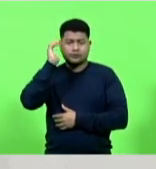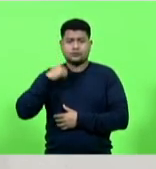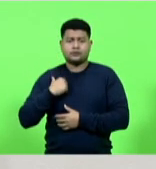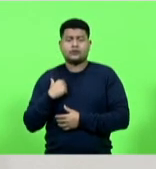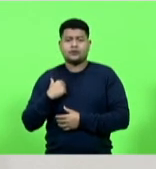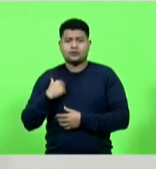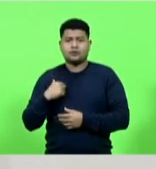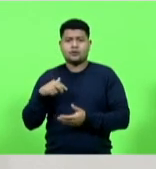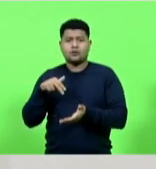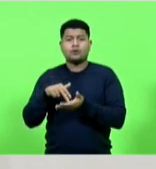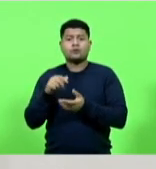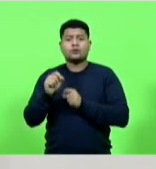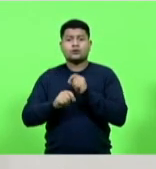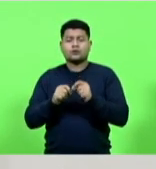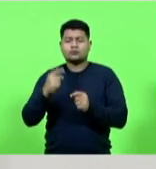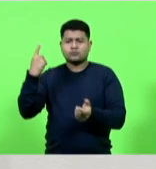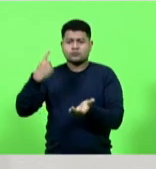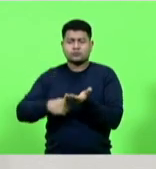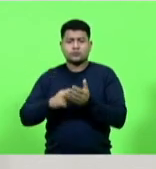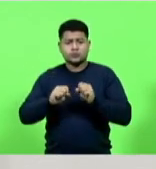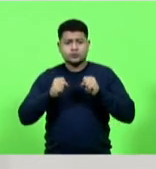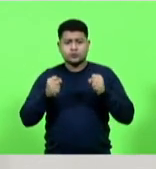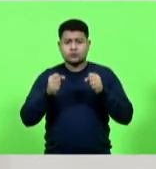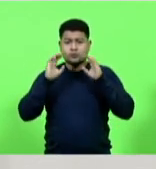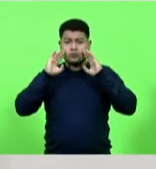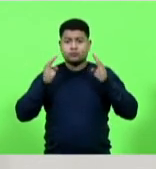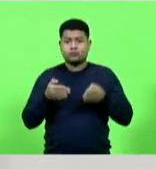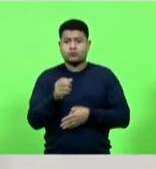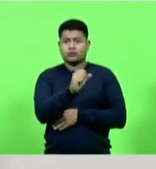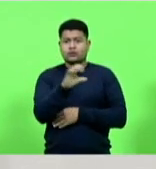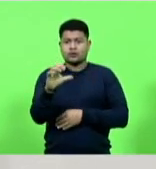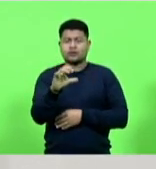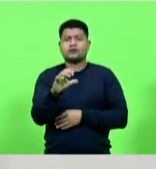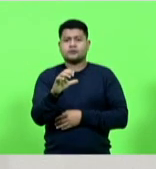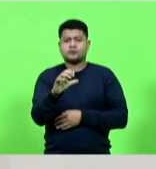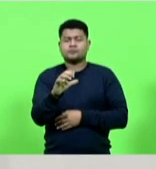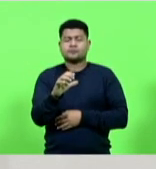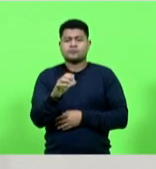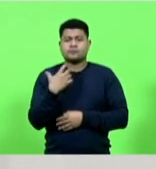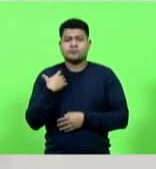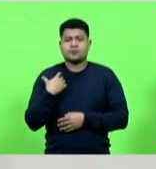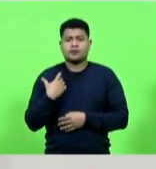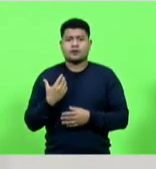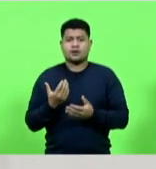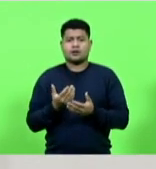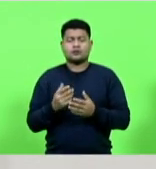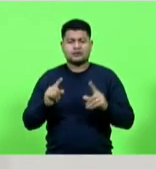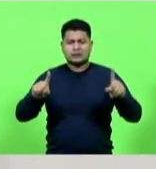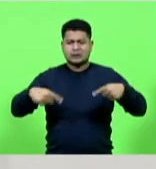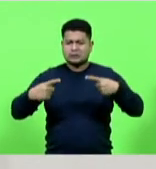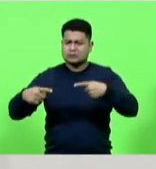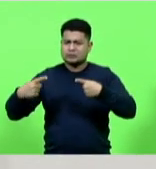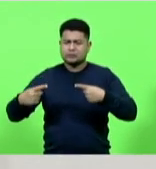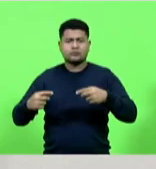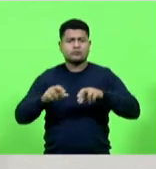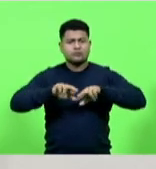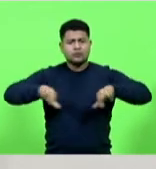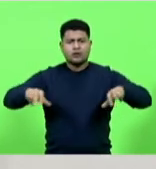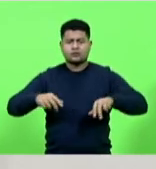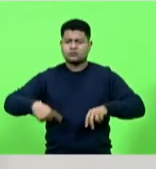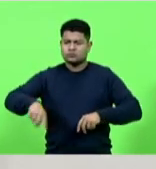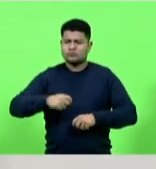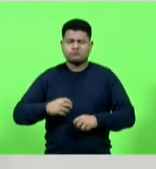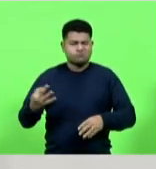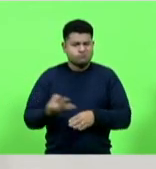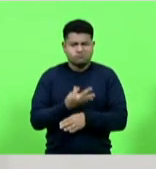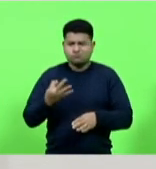o compromisso com Santa Catarina e com os catarinenses mesmo com todos os desafios fomos resilientes e